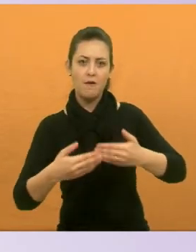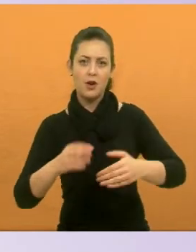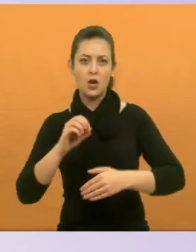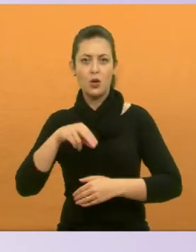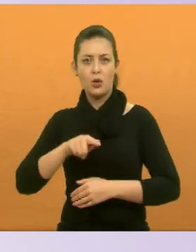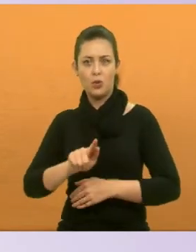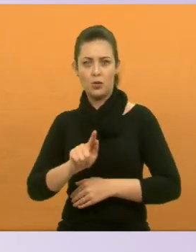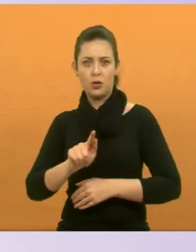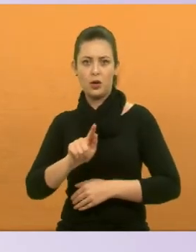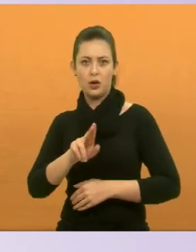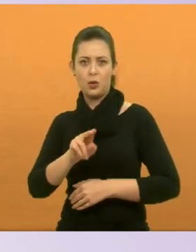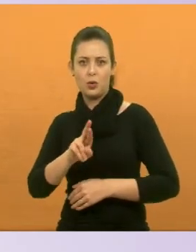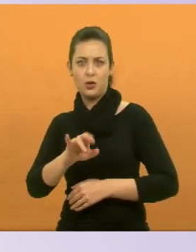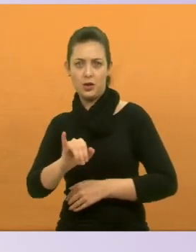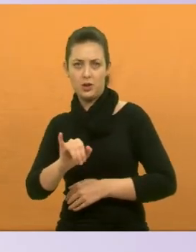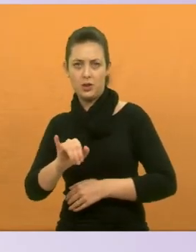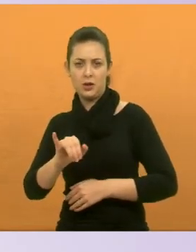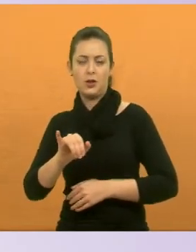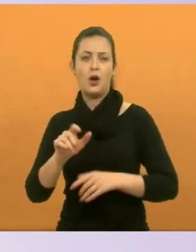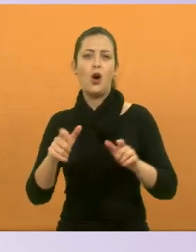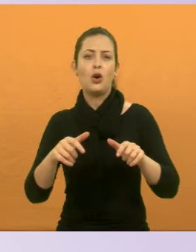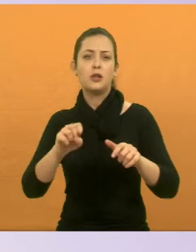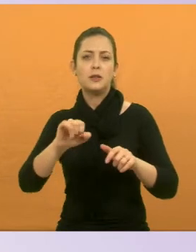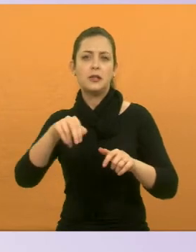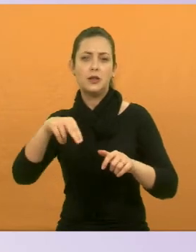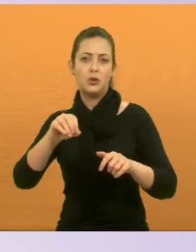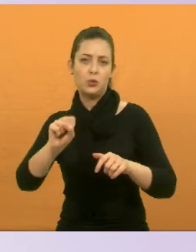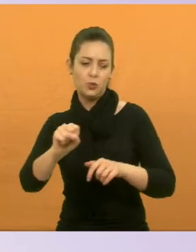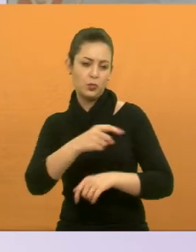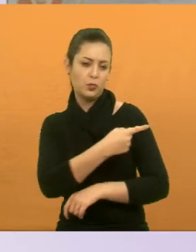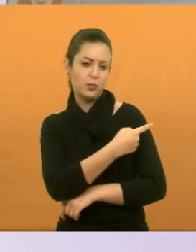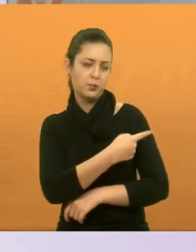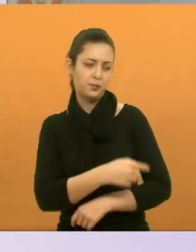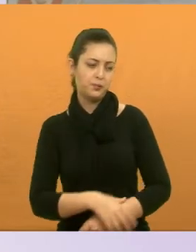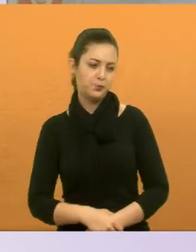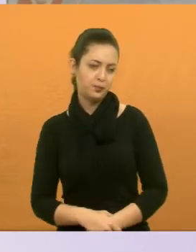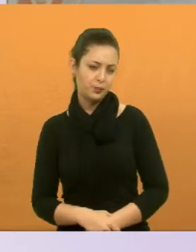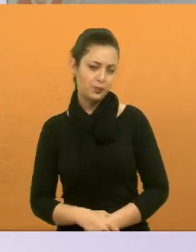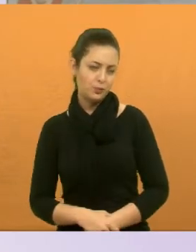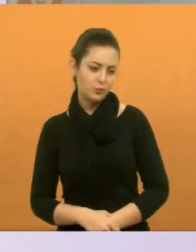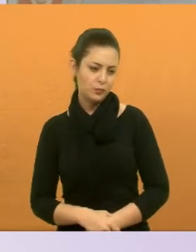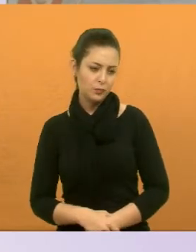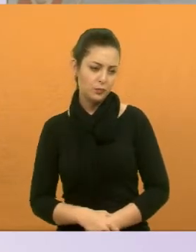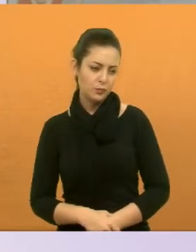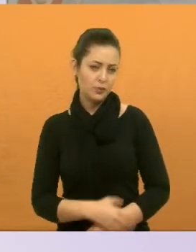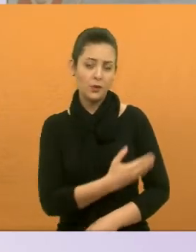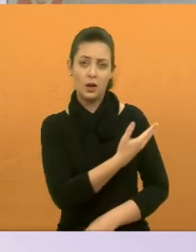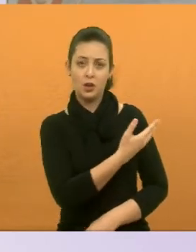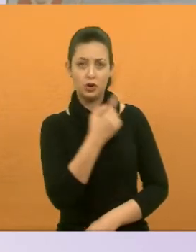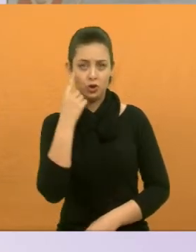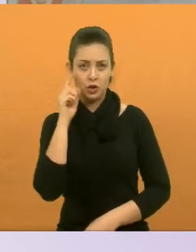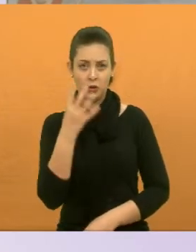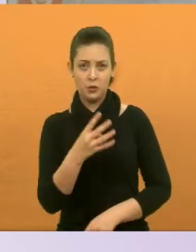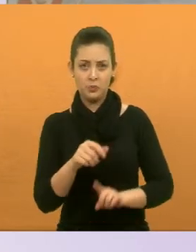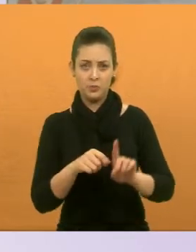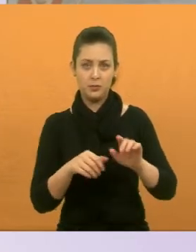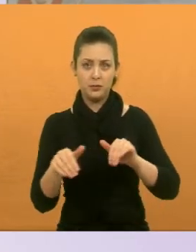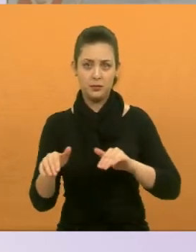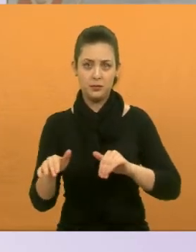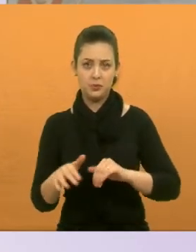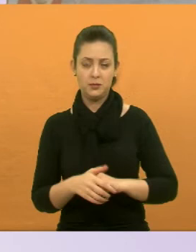ONG Gurida Roça, no Parque dos Sinos. Próximo. Dia 4º de setembro,